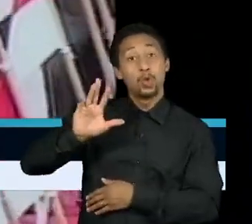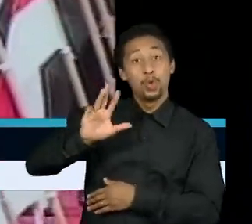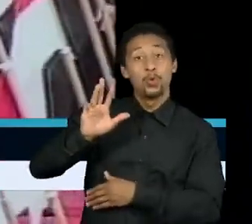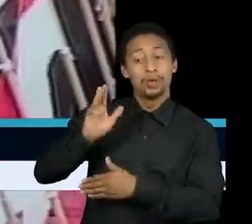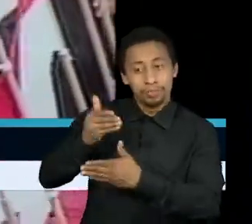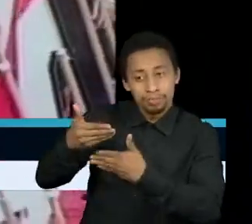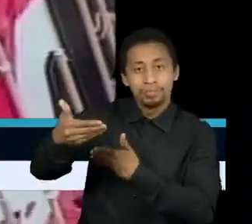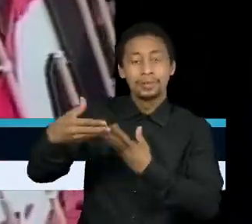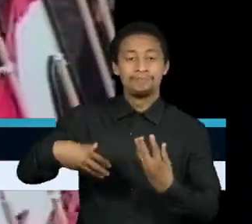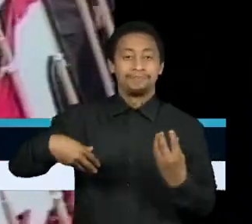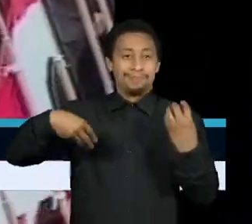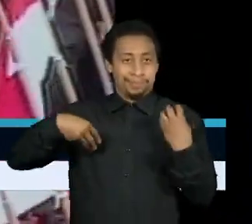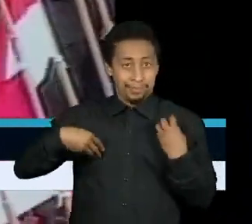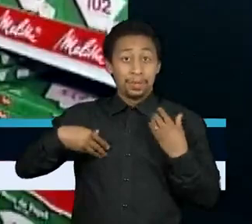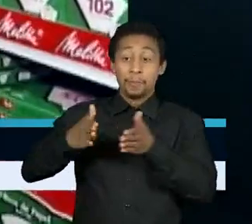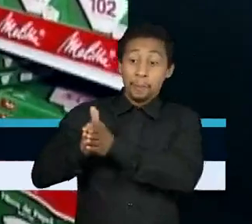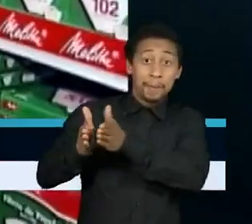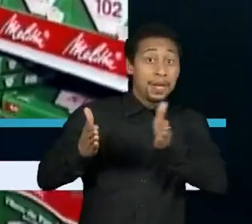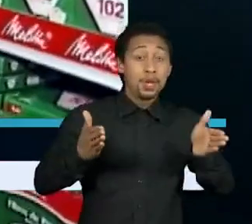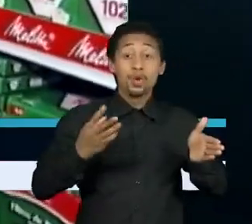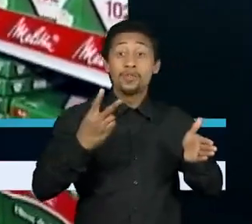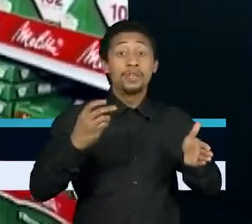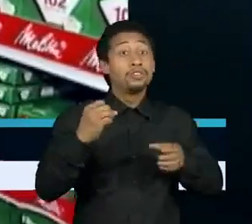Portanto, em quase 20 anos.